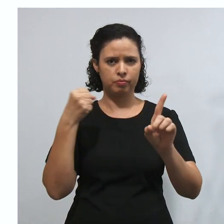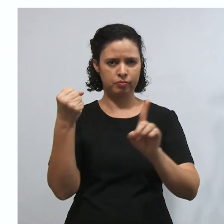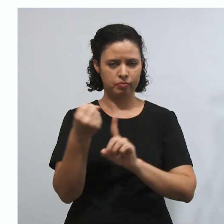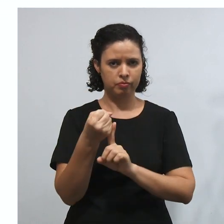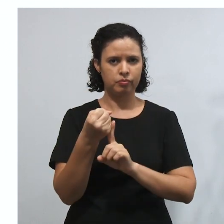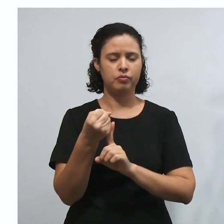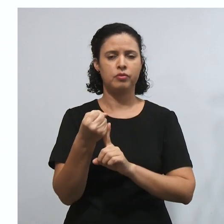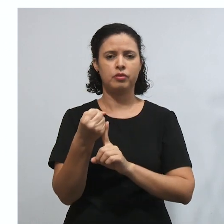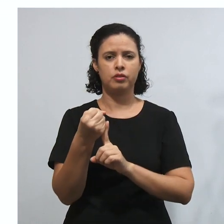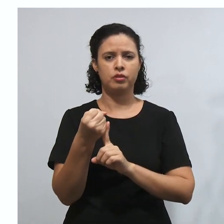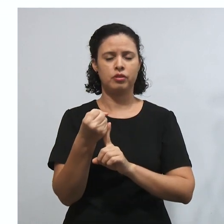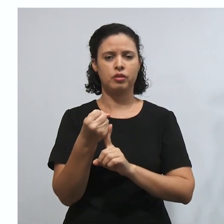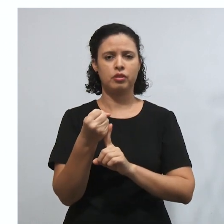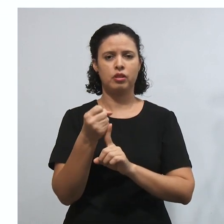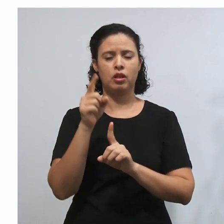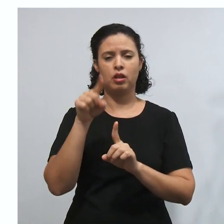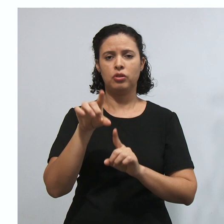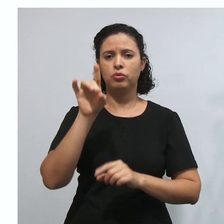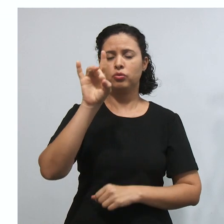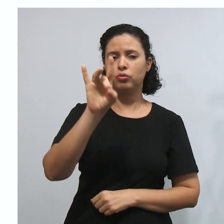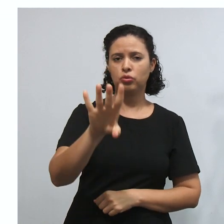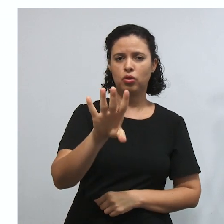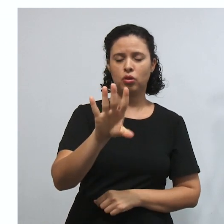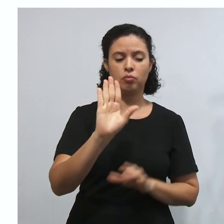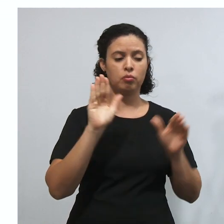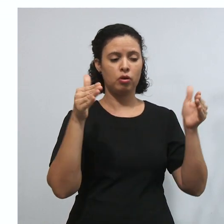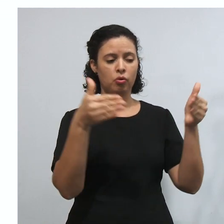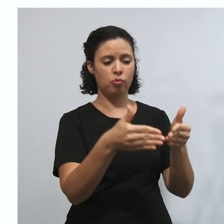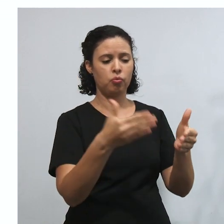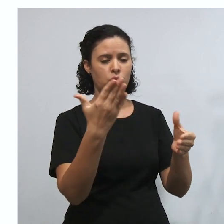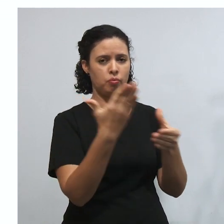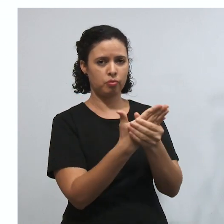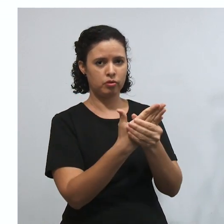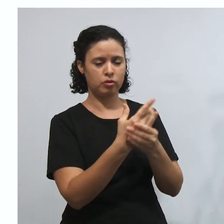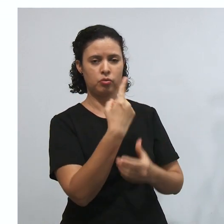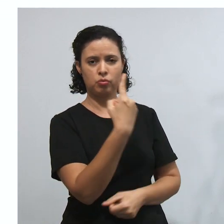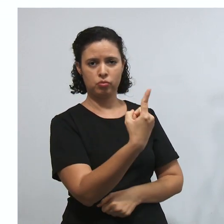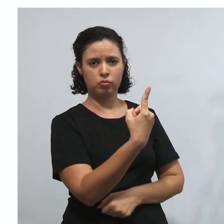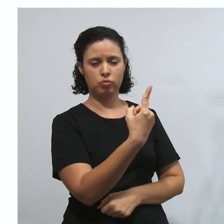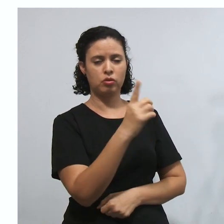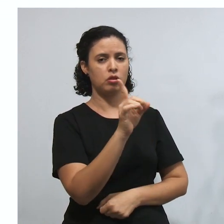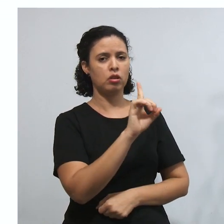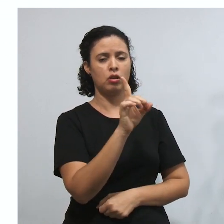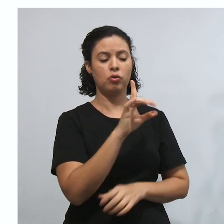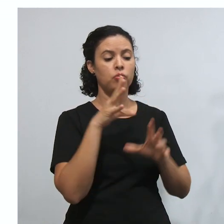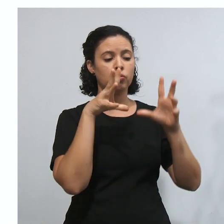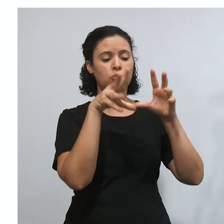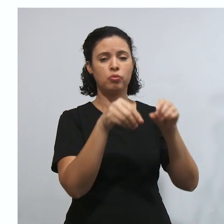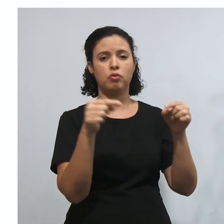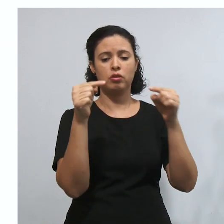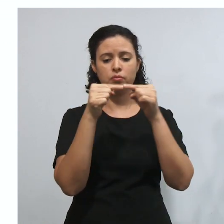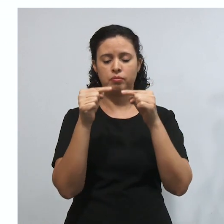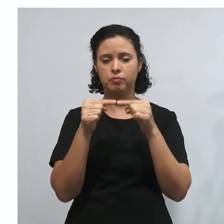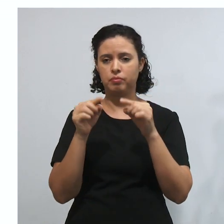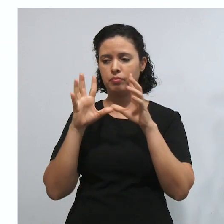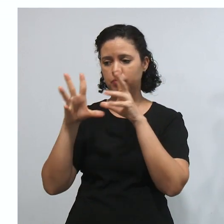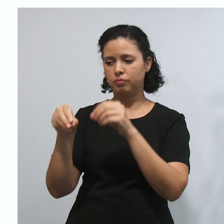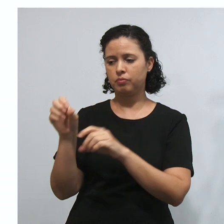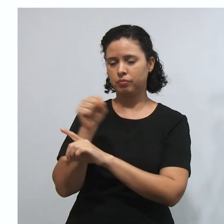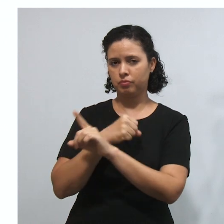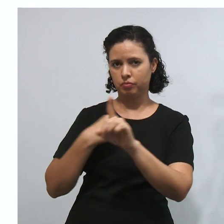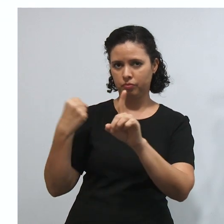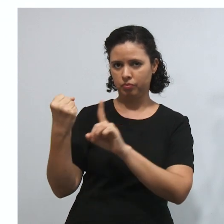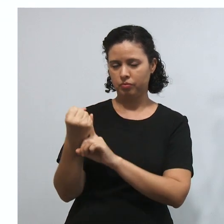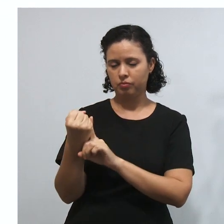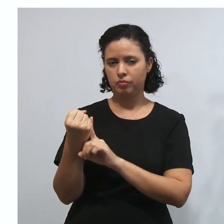Ali não vai ser aplicado apenas para o caso concreto, para um processo específico. Quando o